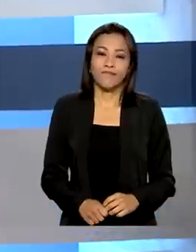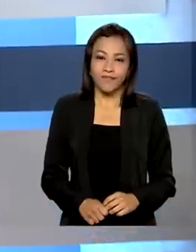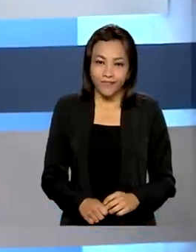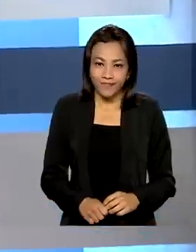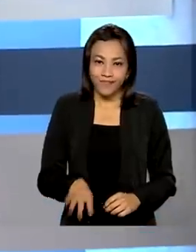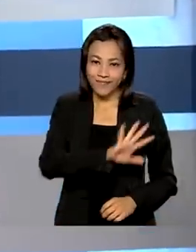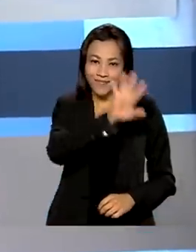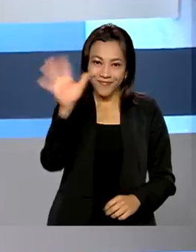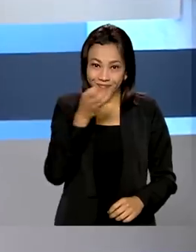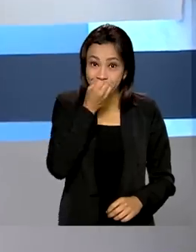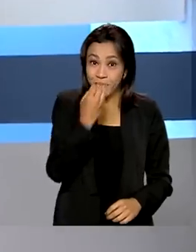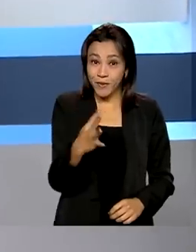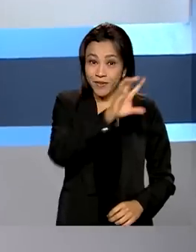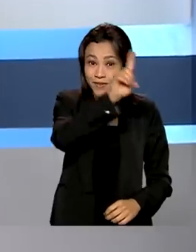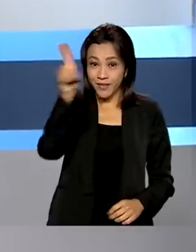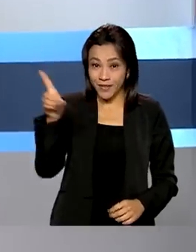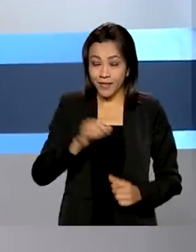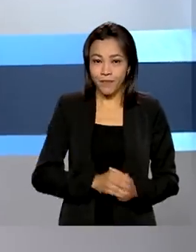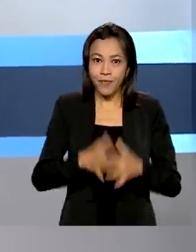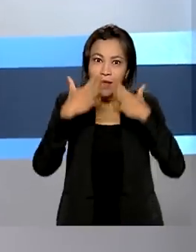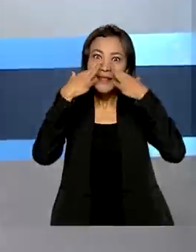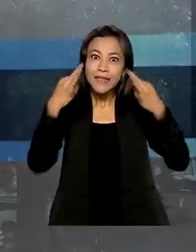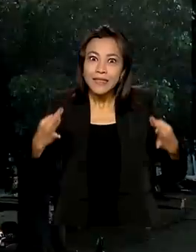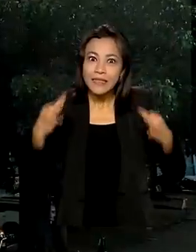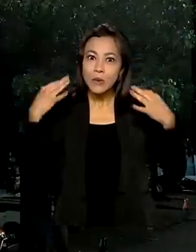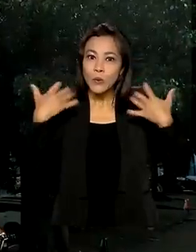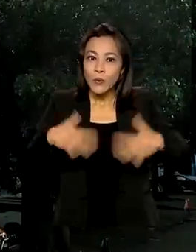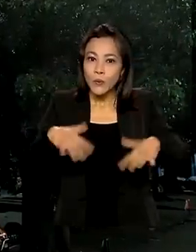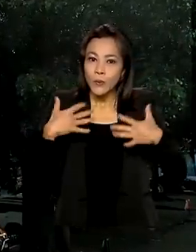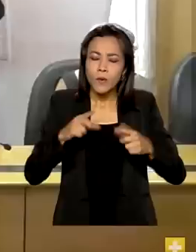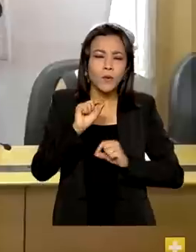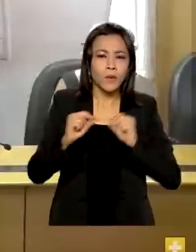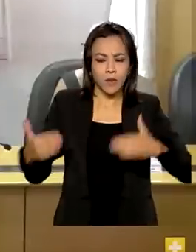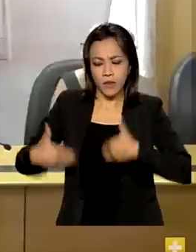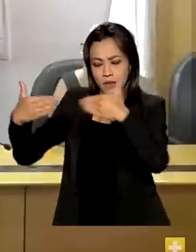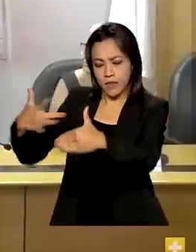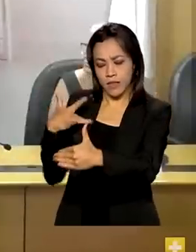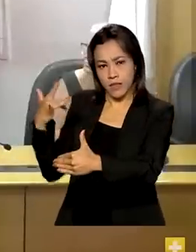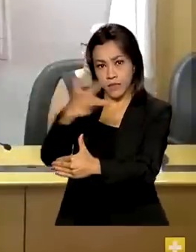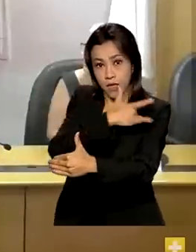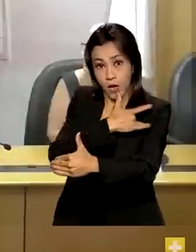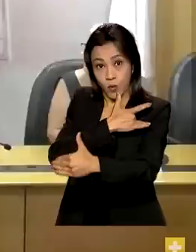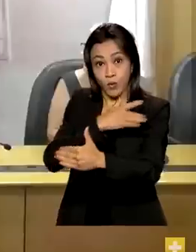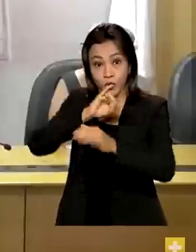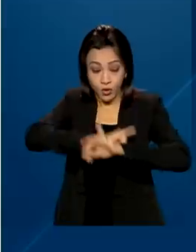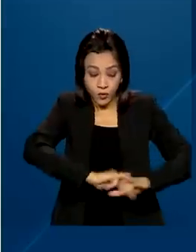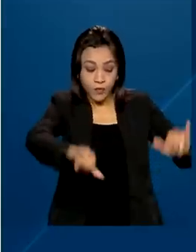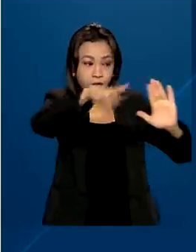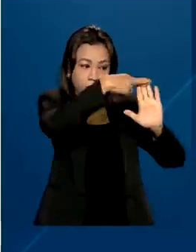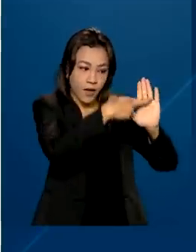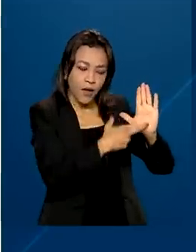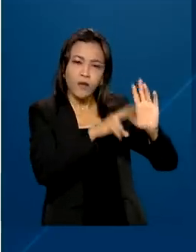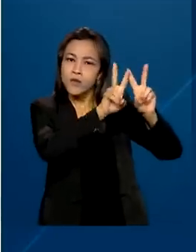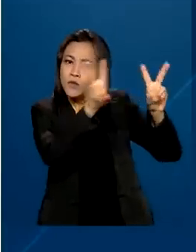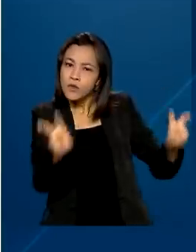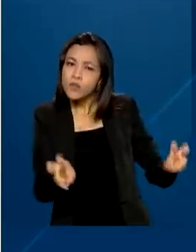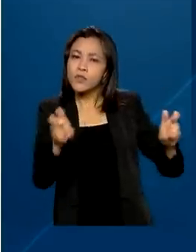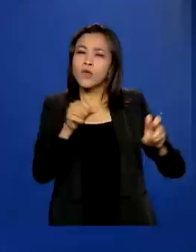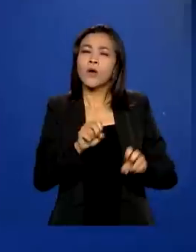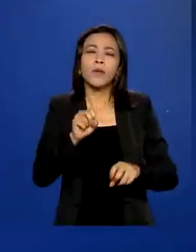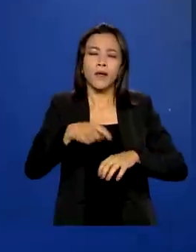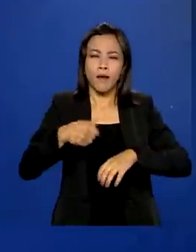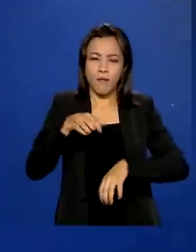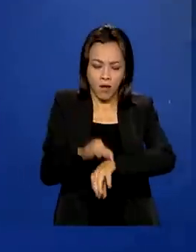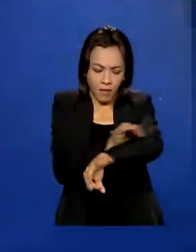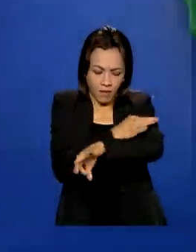Olá, bom dia! Atenção redobrada! Ministério da Saúde publica orientações sobre a varíola dos macacos